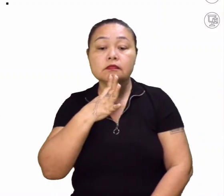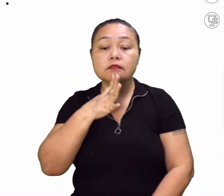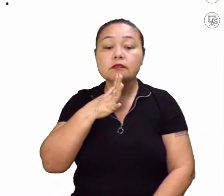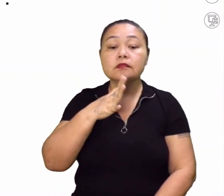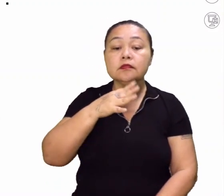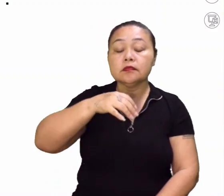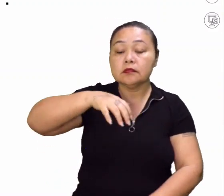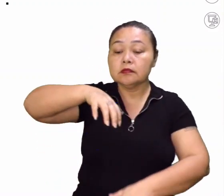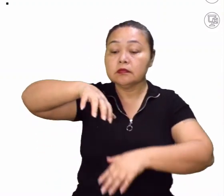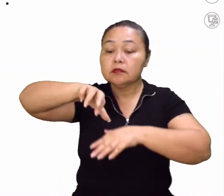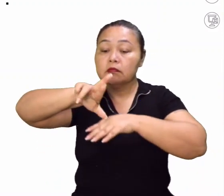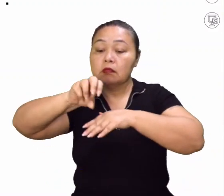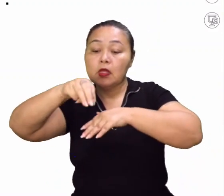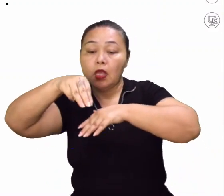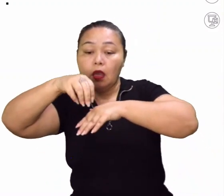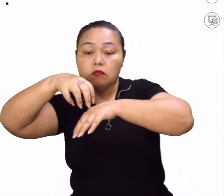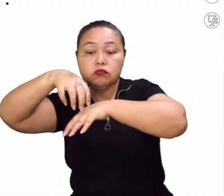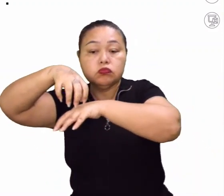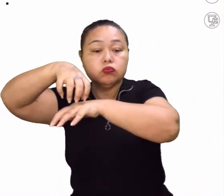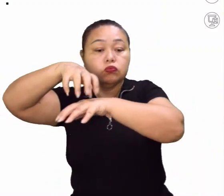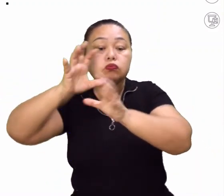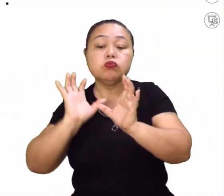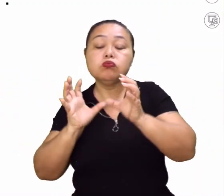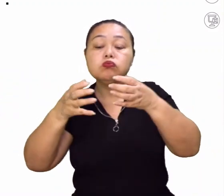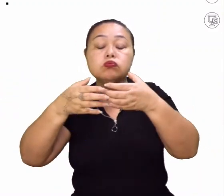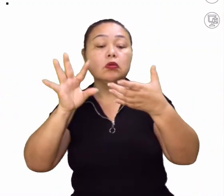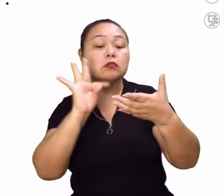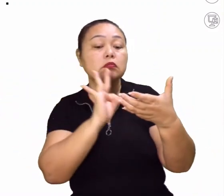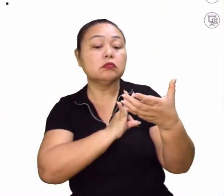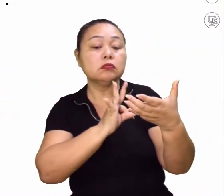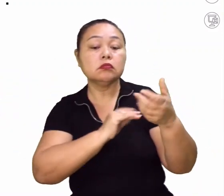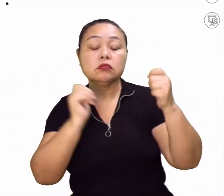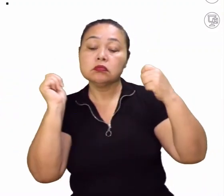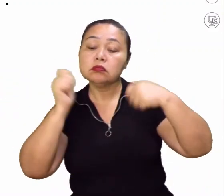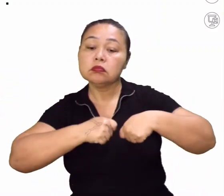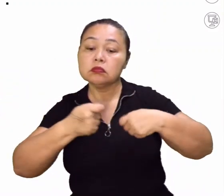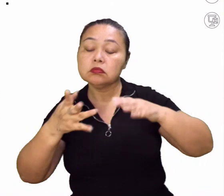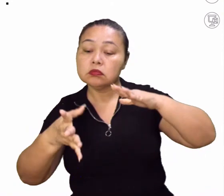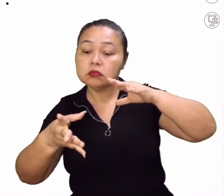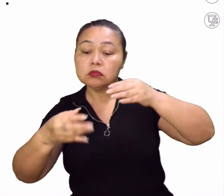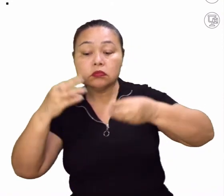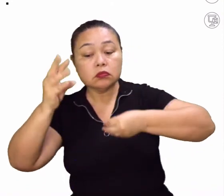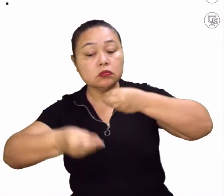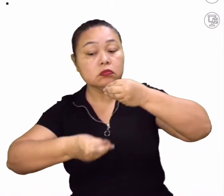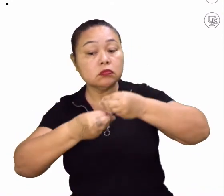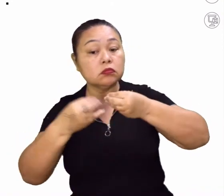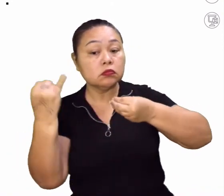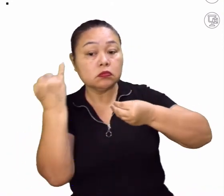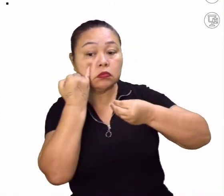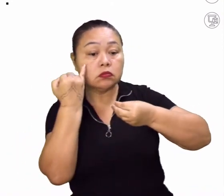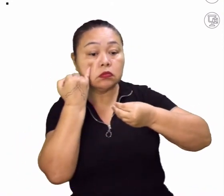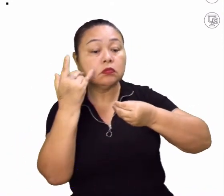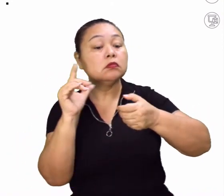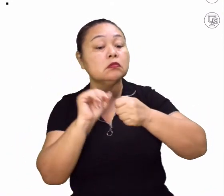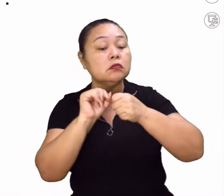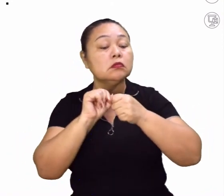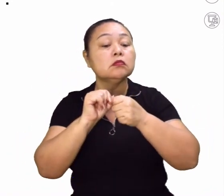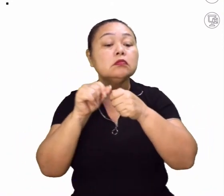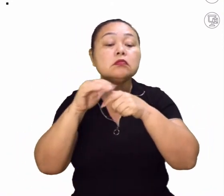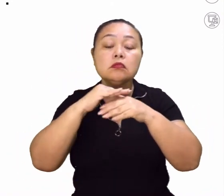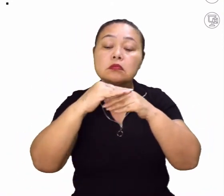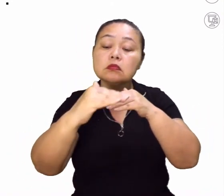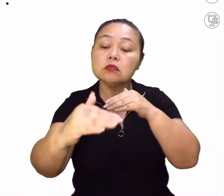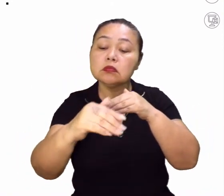como censuramento remoto, esse conjunto de técnicas possibilita a obtenção de informações sobre